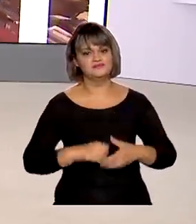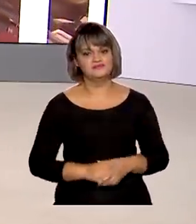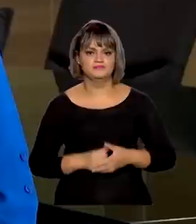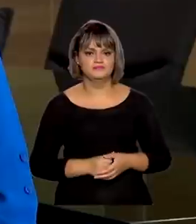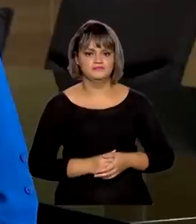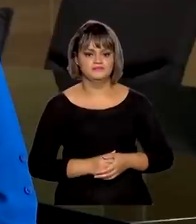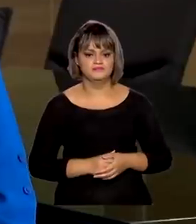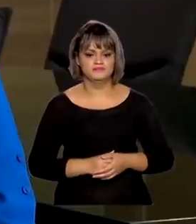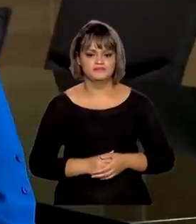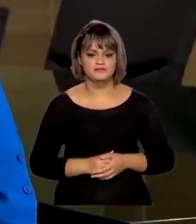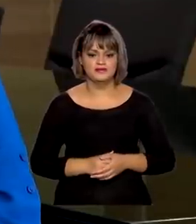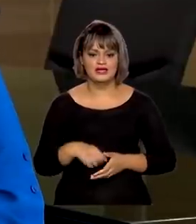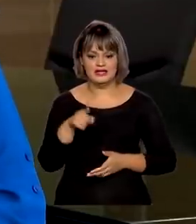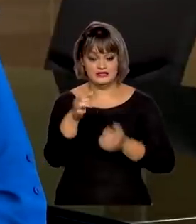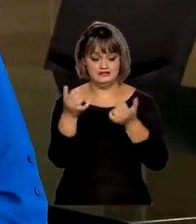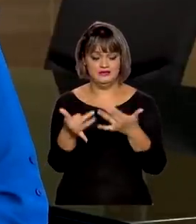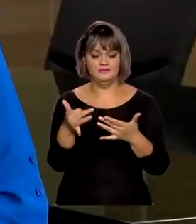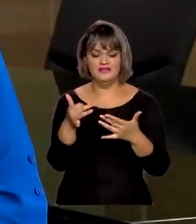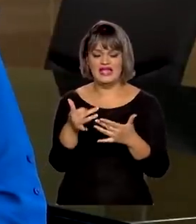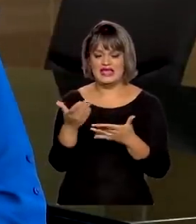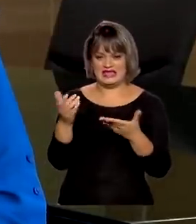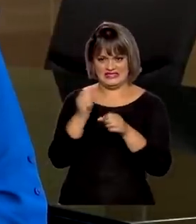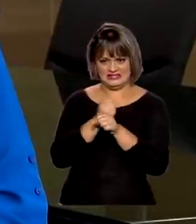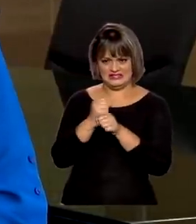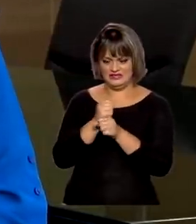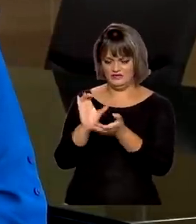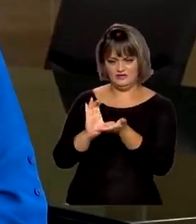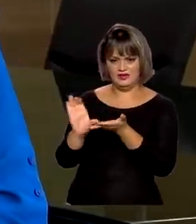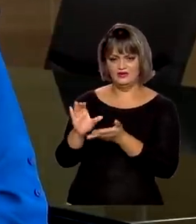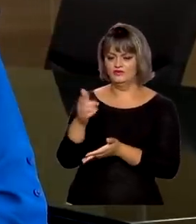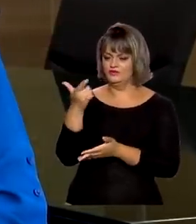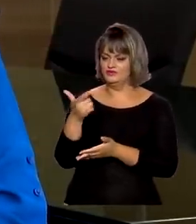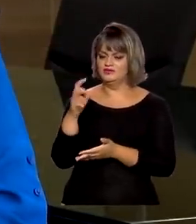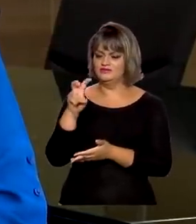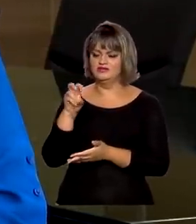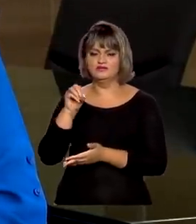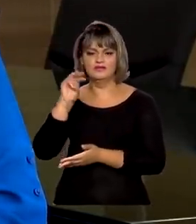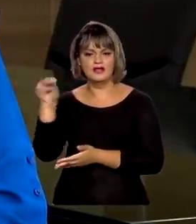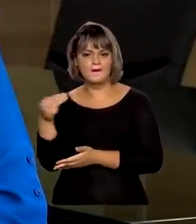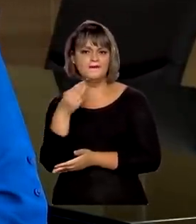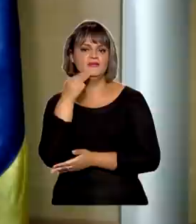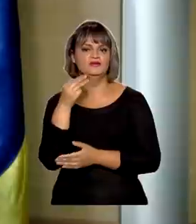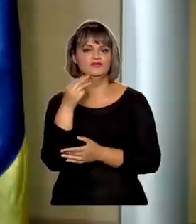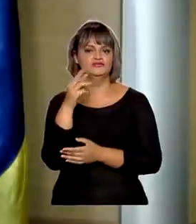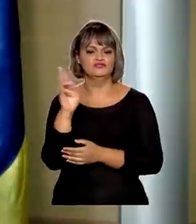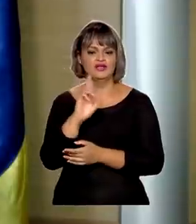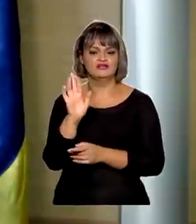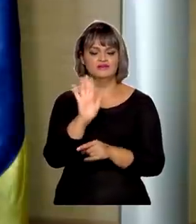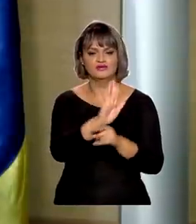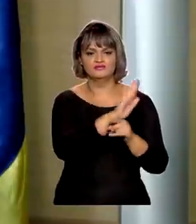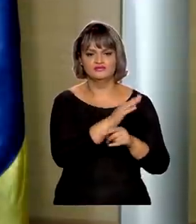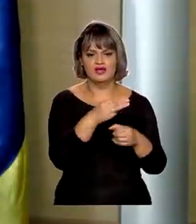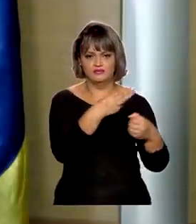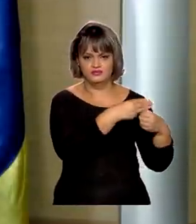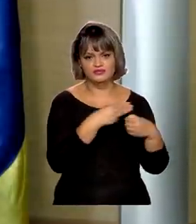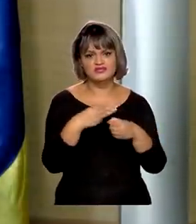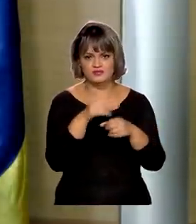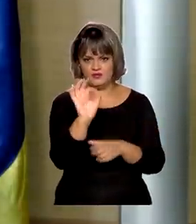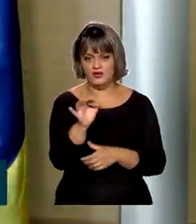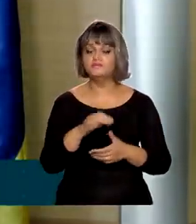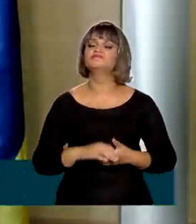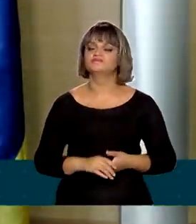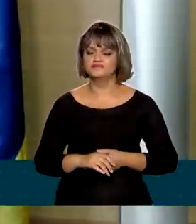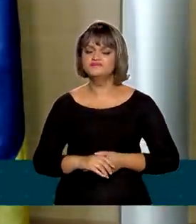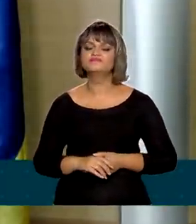Só esse ano foram liberados mais de 250 milhões de reais para socorro a municípios? Há vários municípios do Brasil, porque